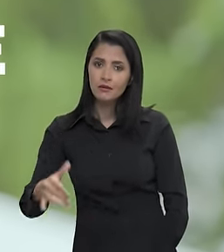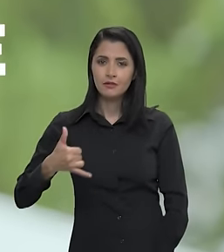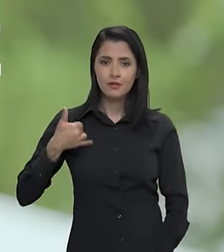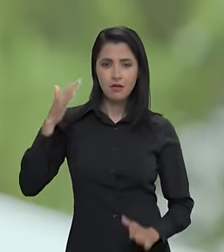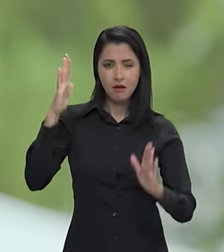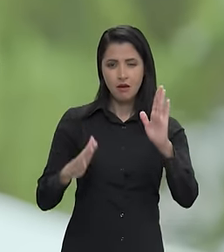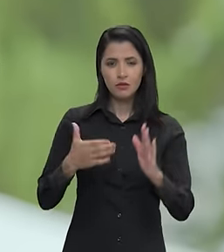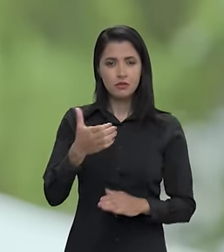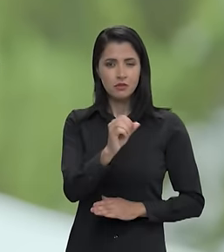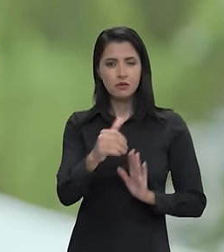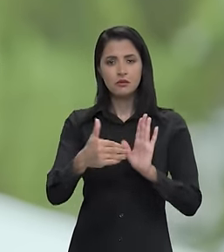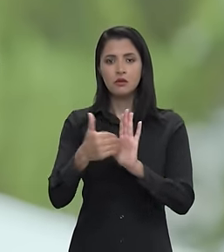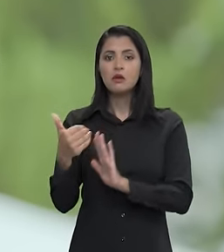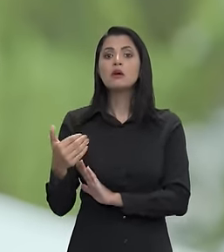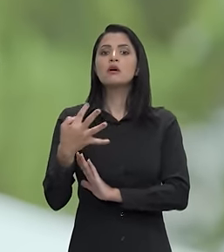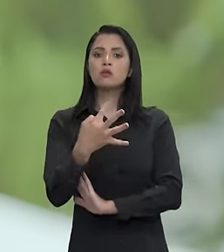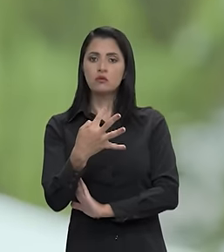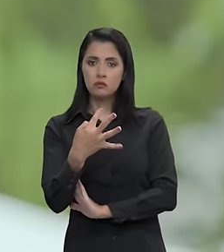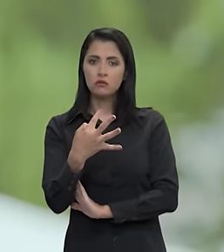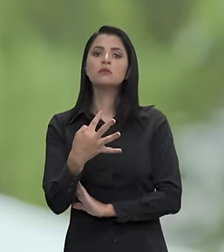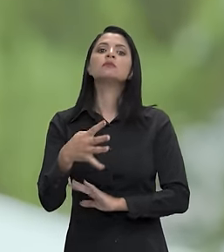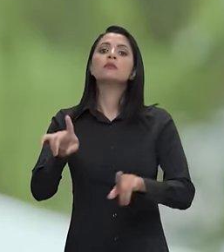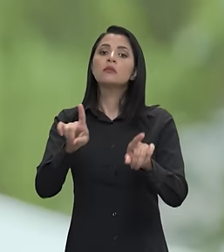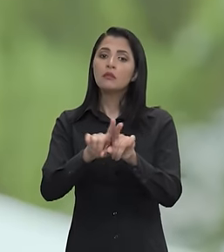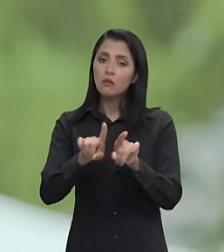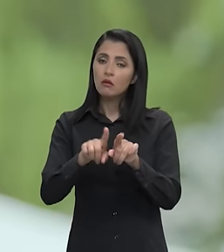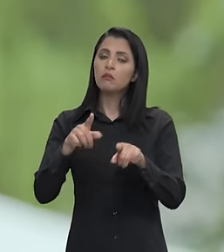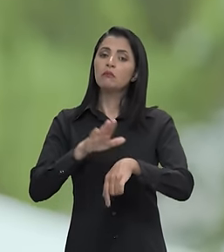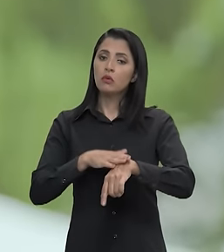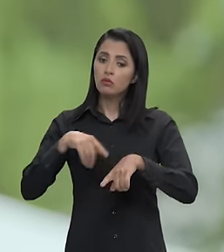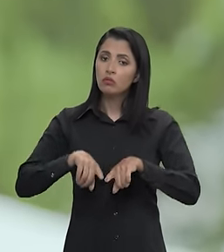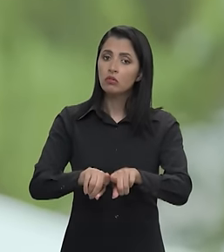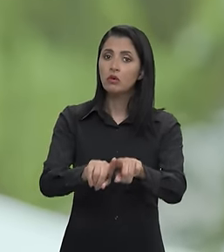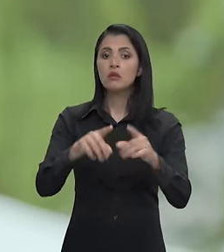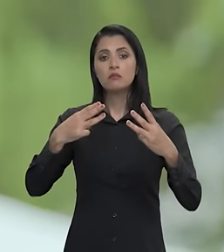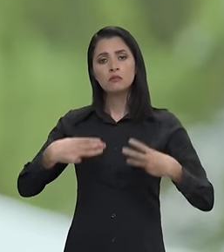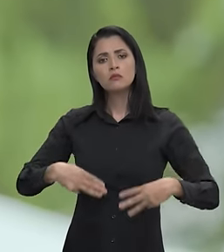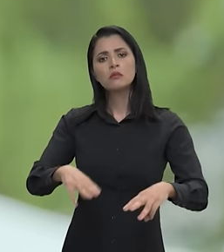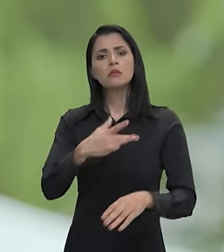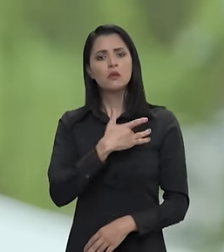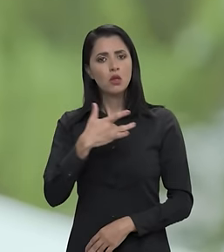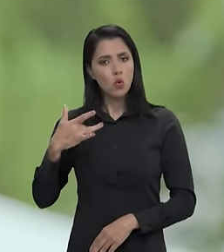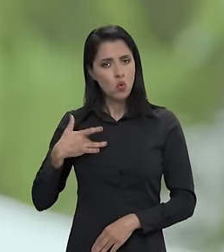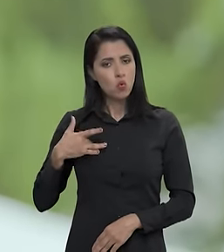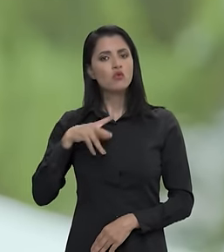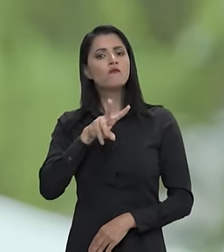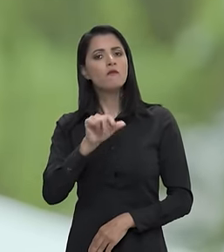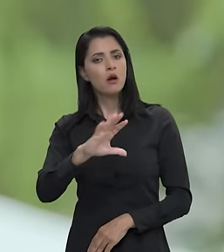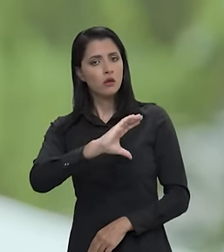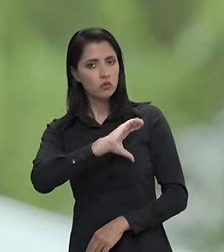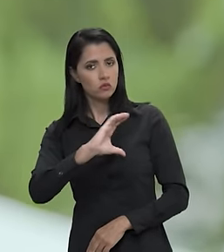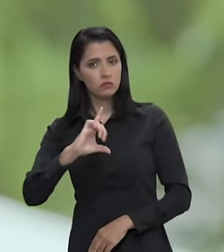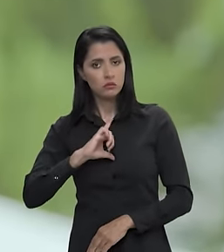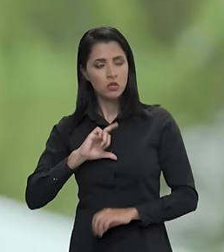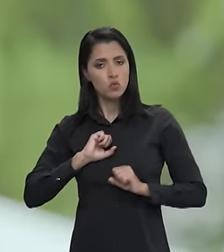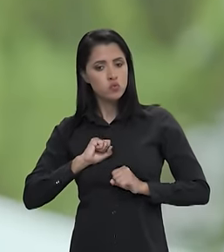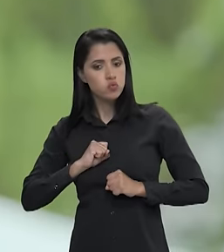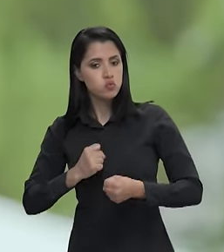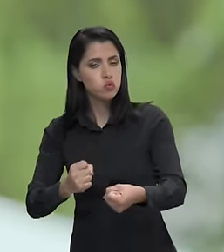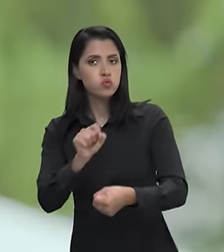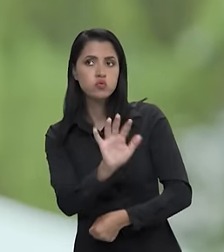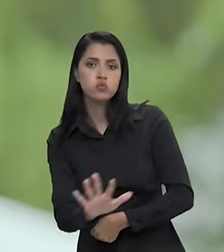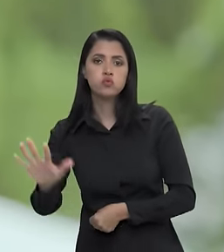crianças entre 10 e 14 anos. Ao mesmo tempo, o Ministério da Saúde coordenará um